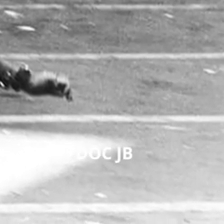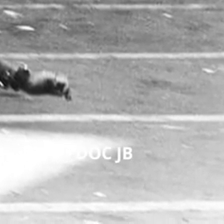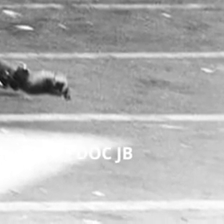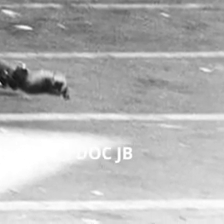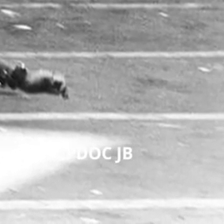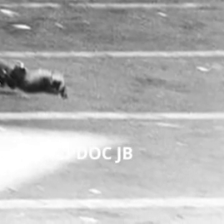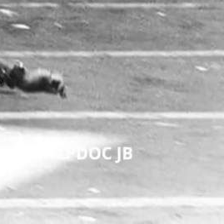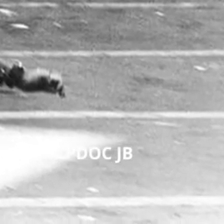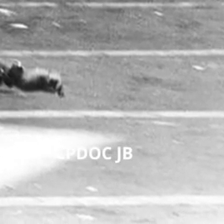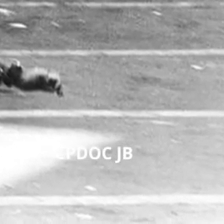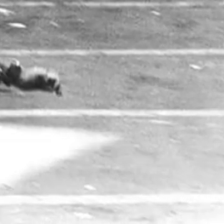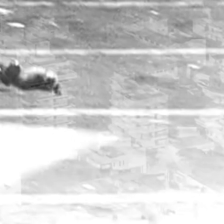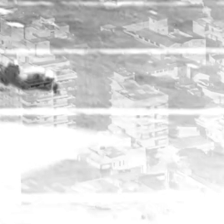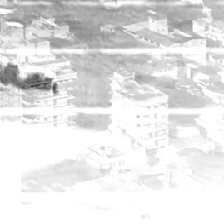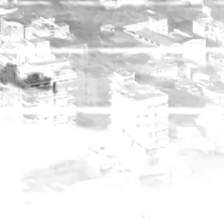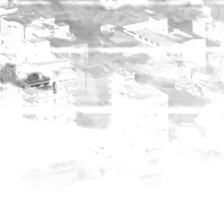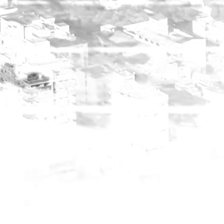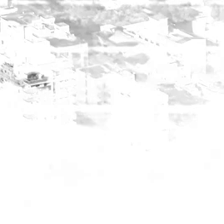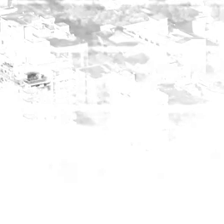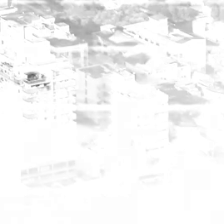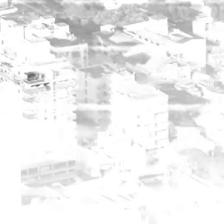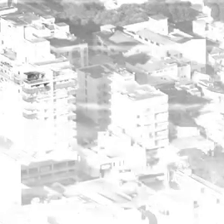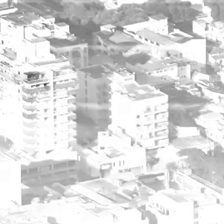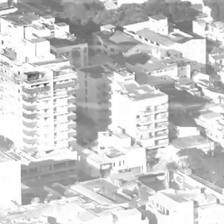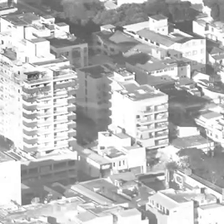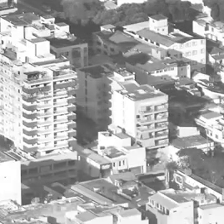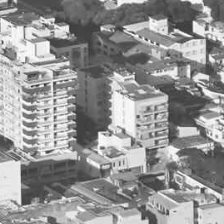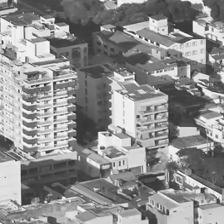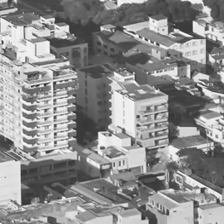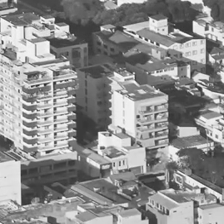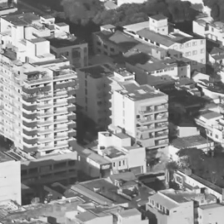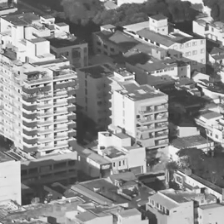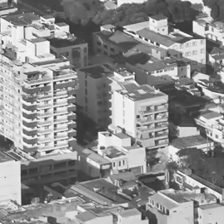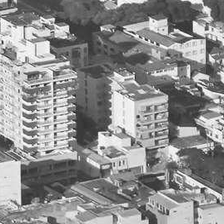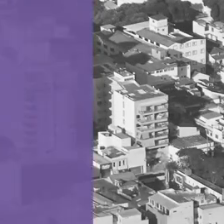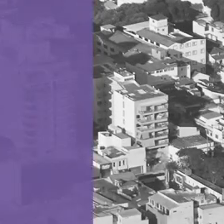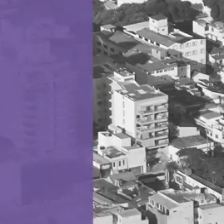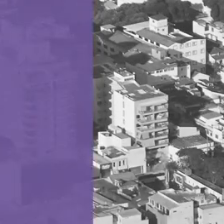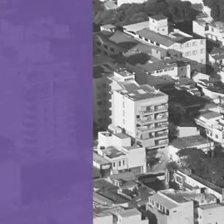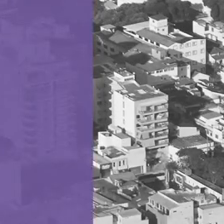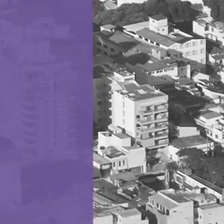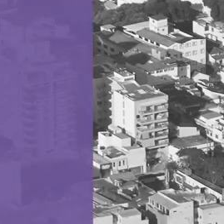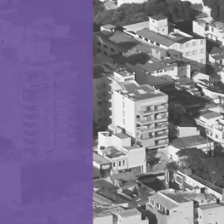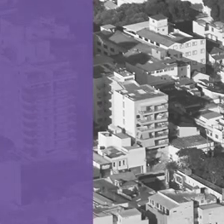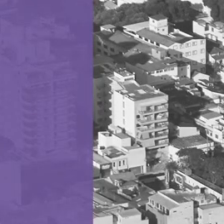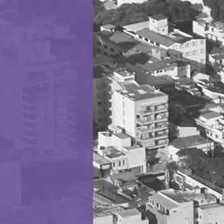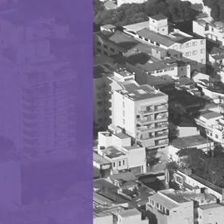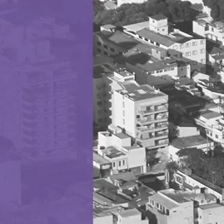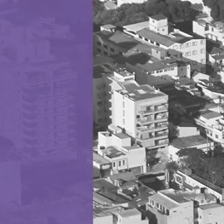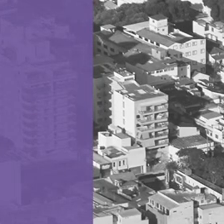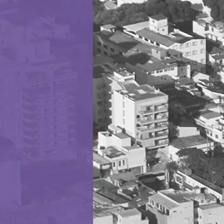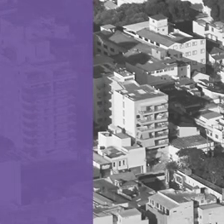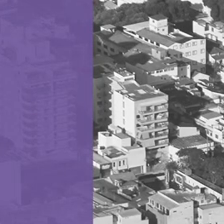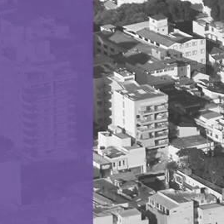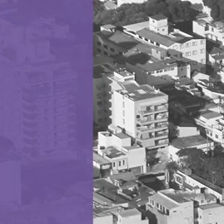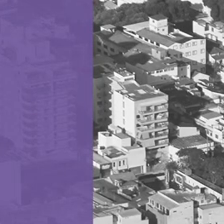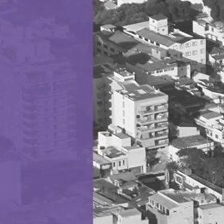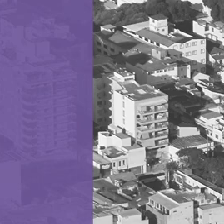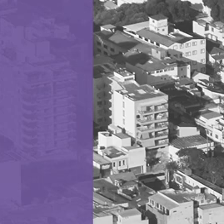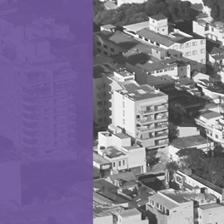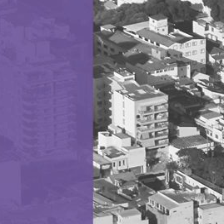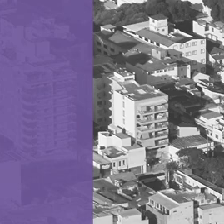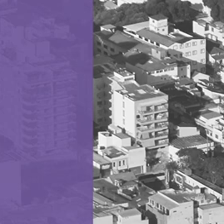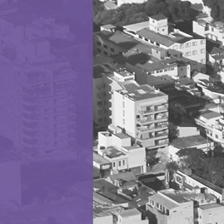outrora tidas como consolidadas. Neste curso, organizado em três módulos, democracia, desigualdades e